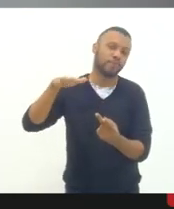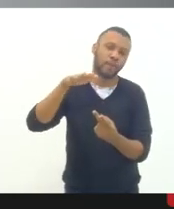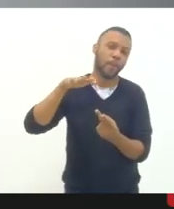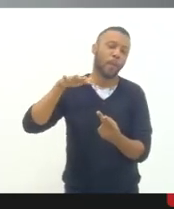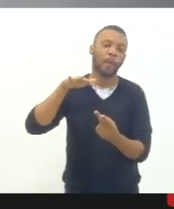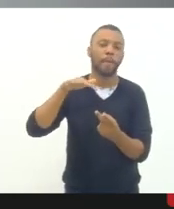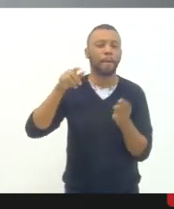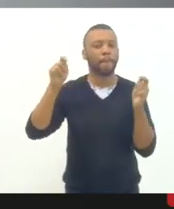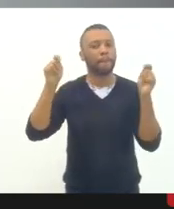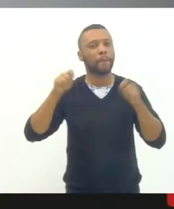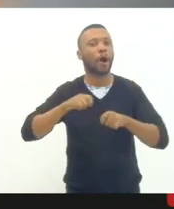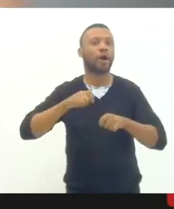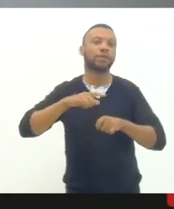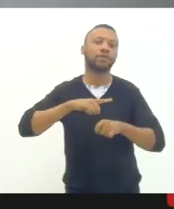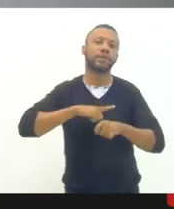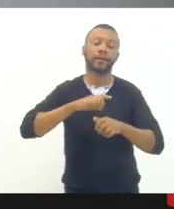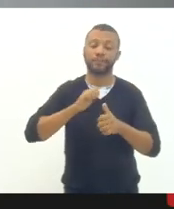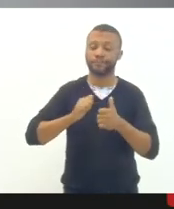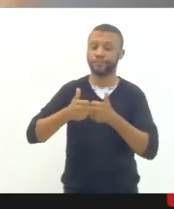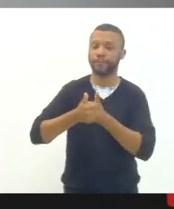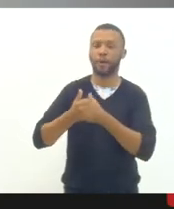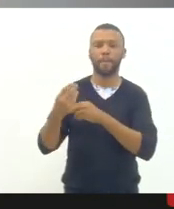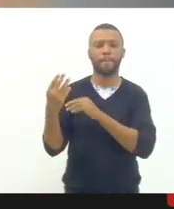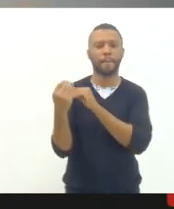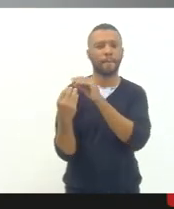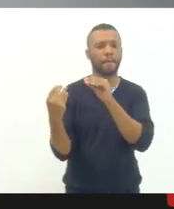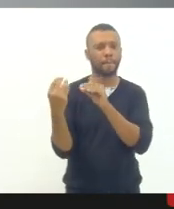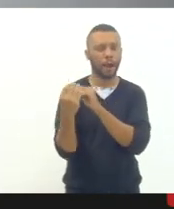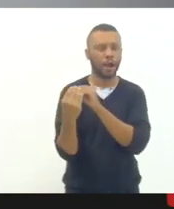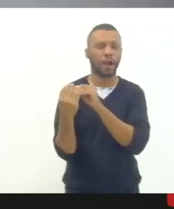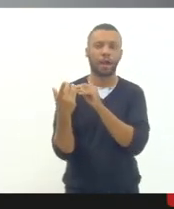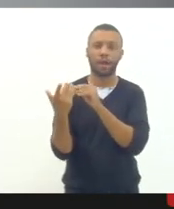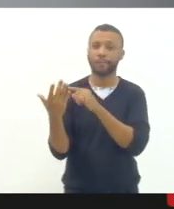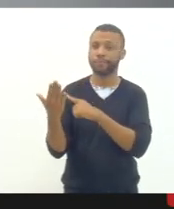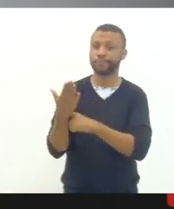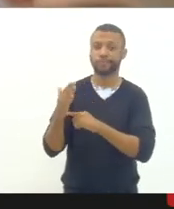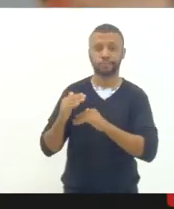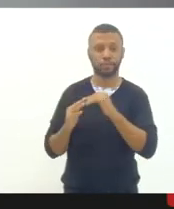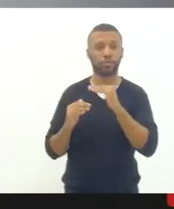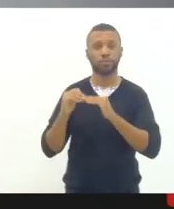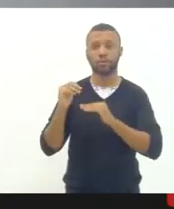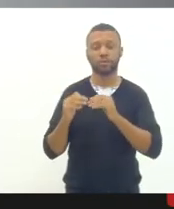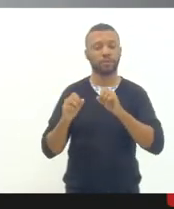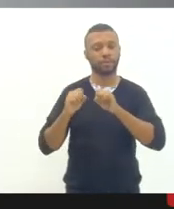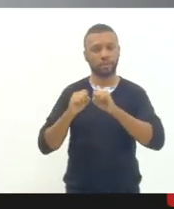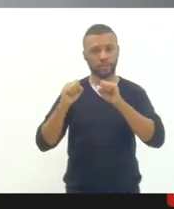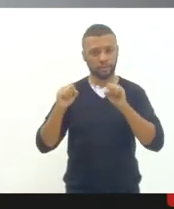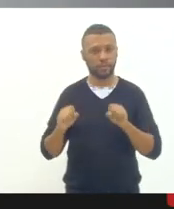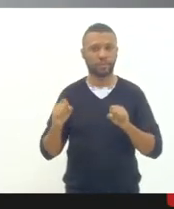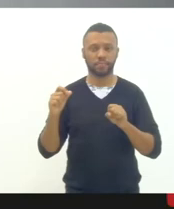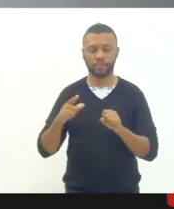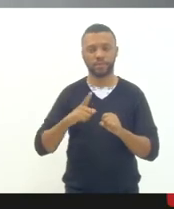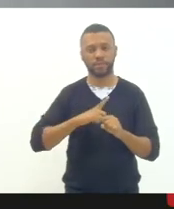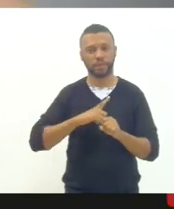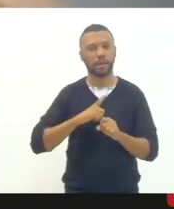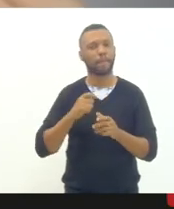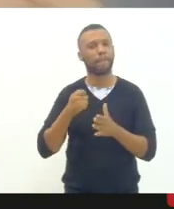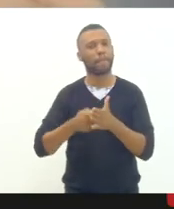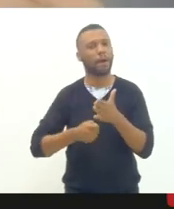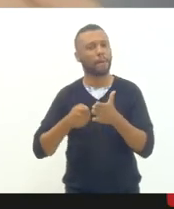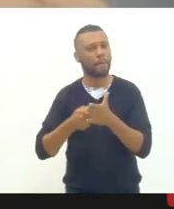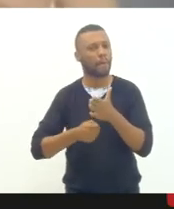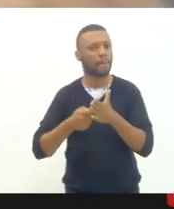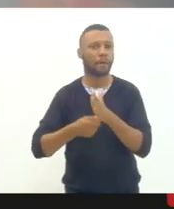possam também ter voz e participar da construção desse sistema e o texto que está na Câmara dos Deputados é um texto que ainda